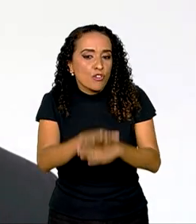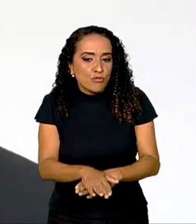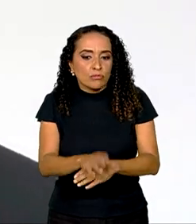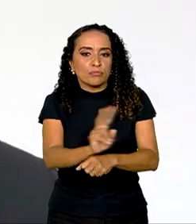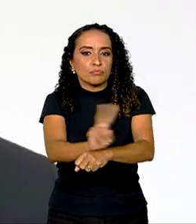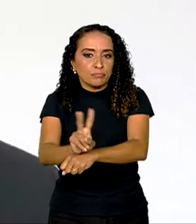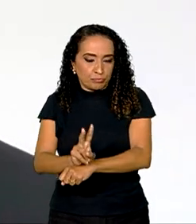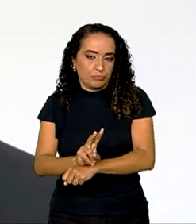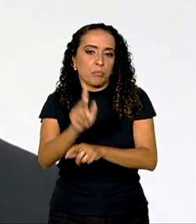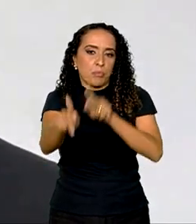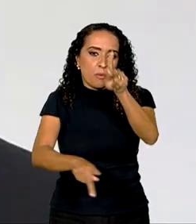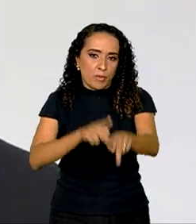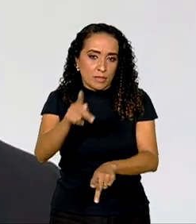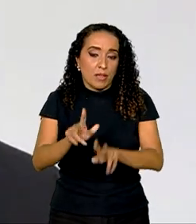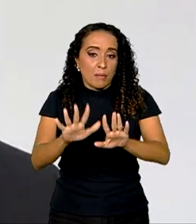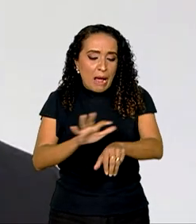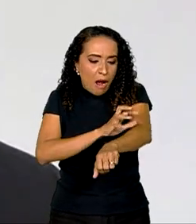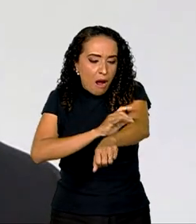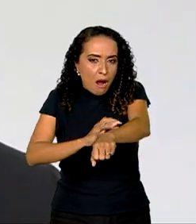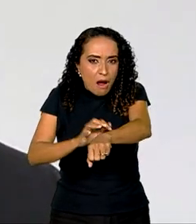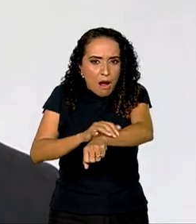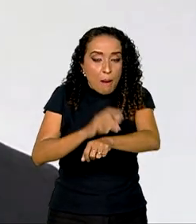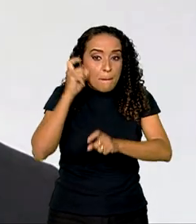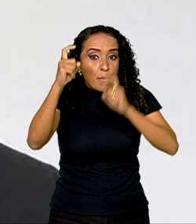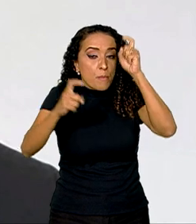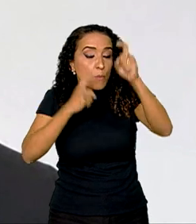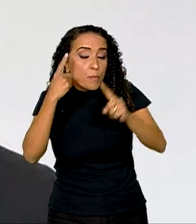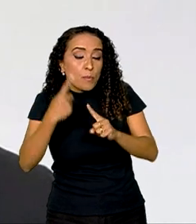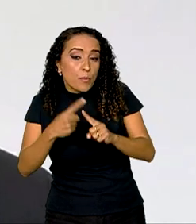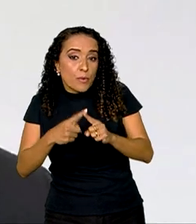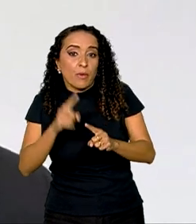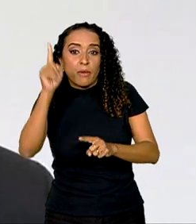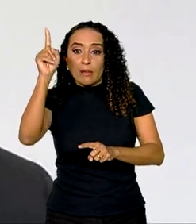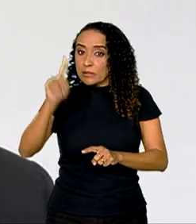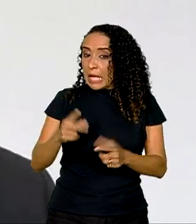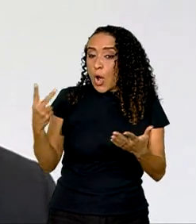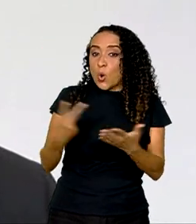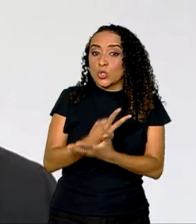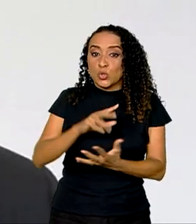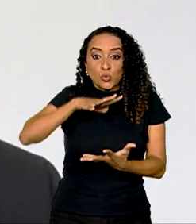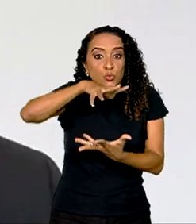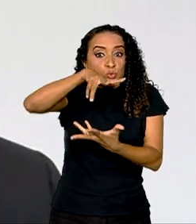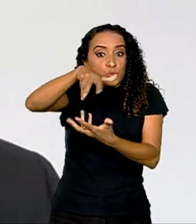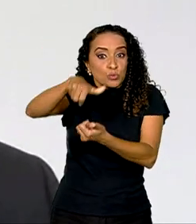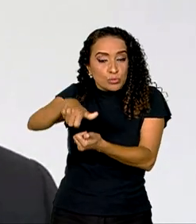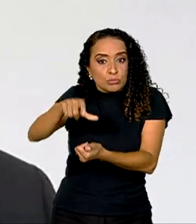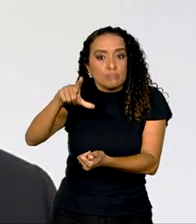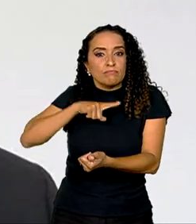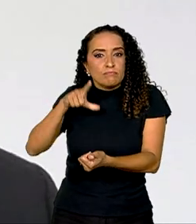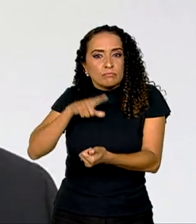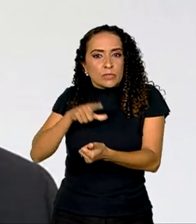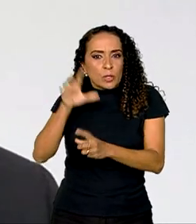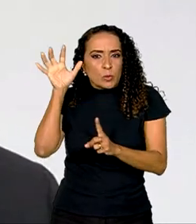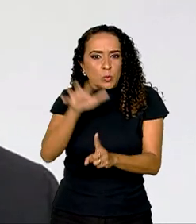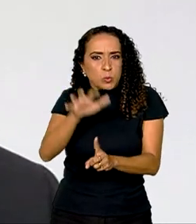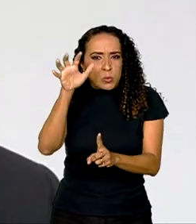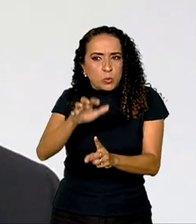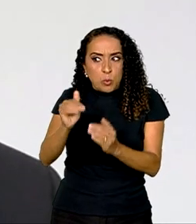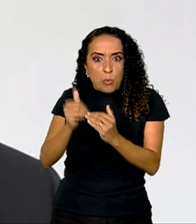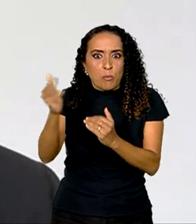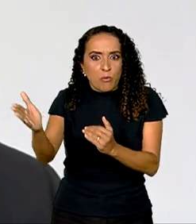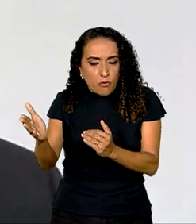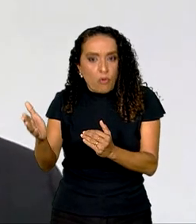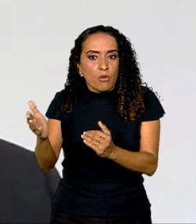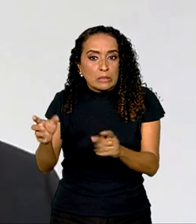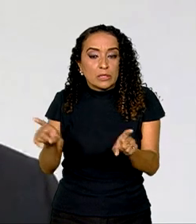população. Mas o sarampo é uma doença que preocupa porque ela está acontecendo no mundo. Existe uma pressão externa muito grande